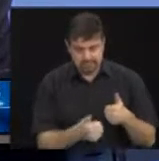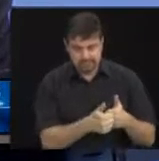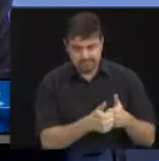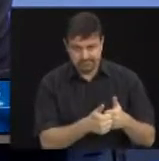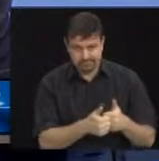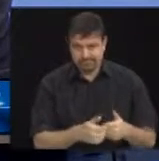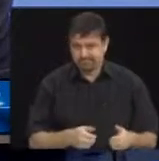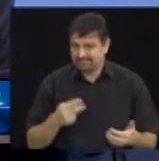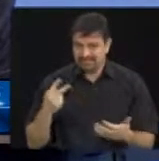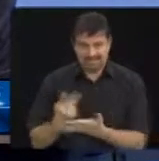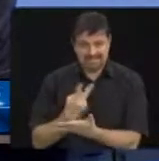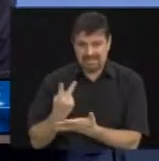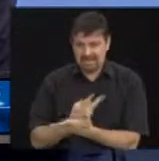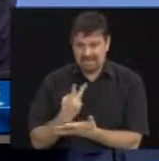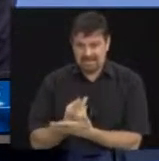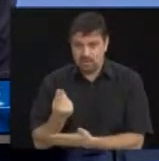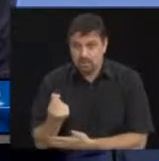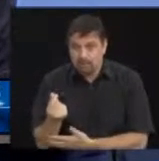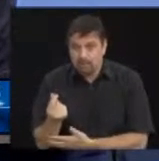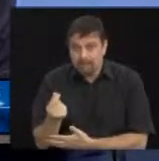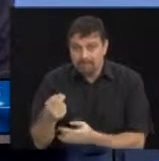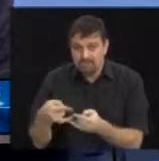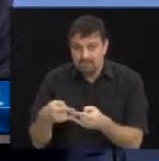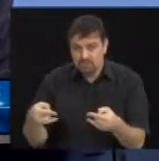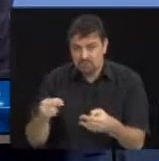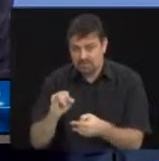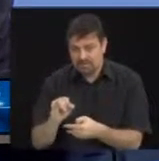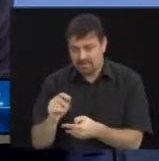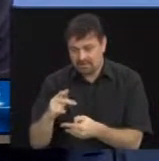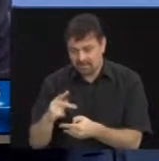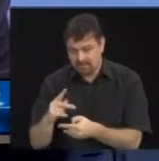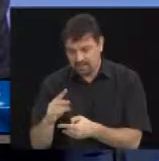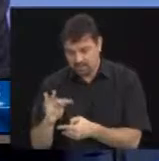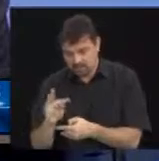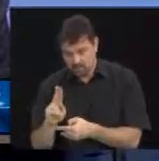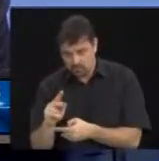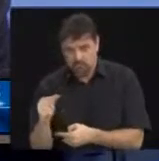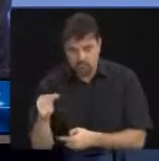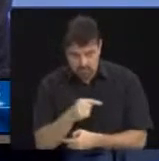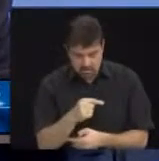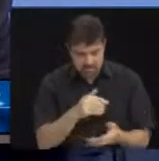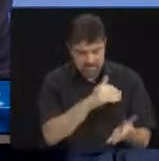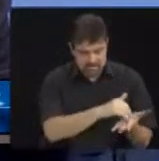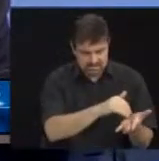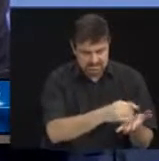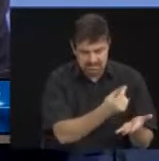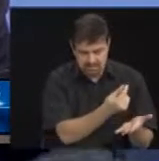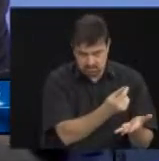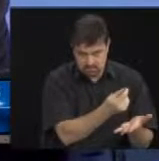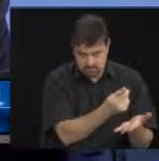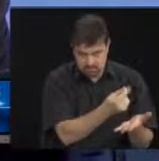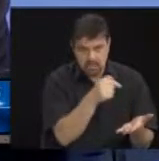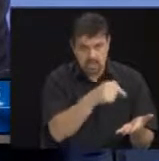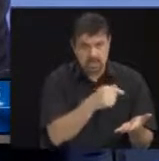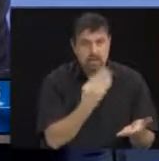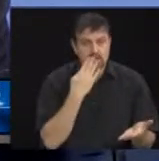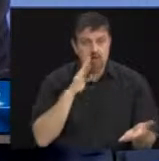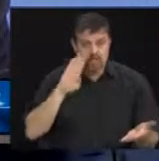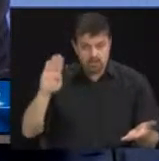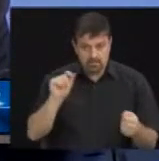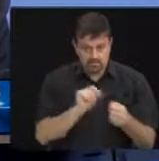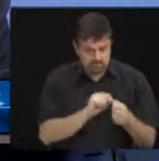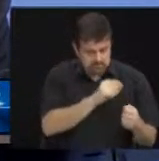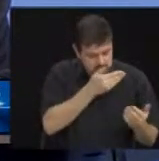O que ele nos foi dito é que os estudos já estão sendo concretizados e